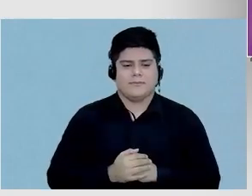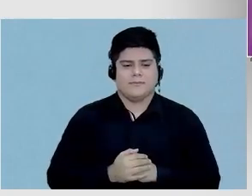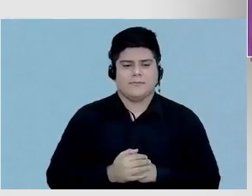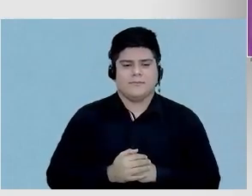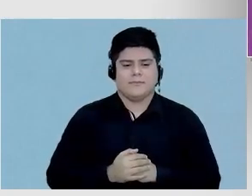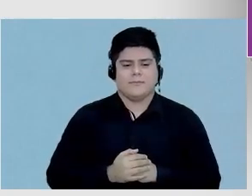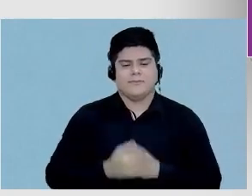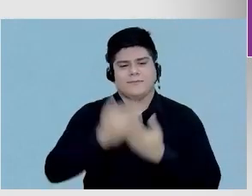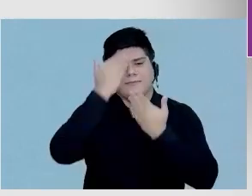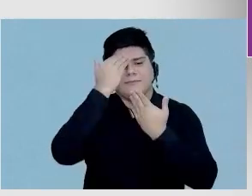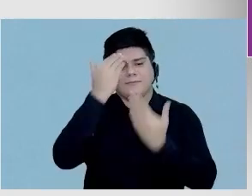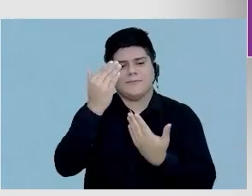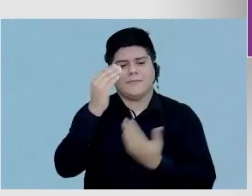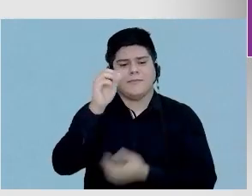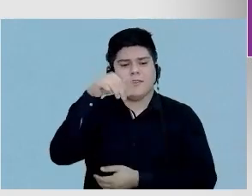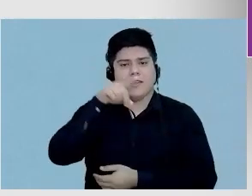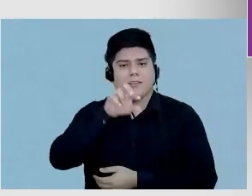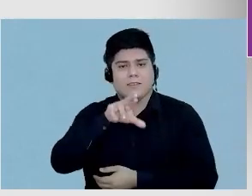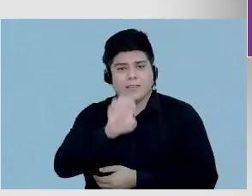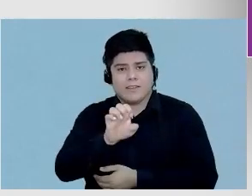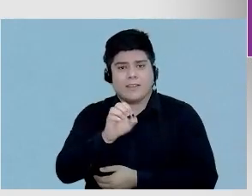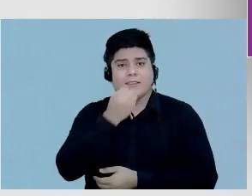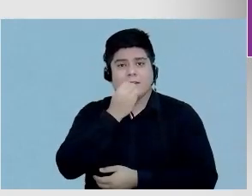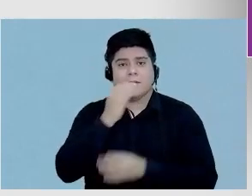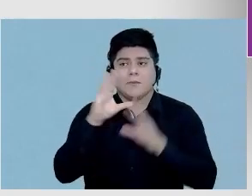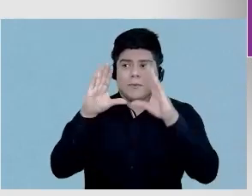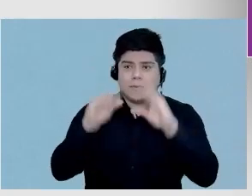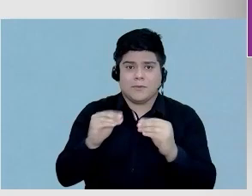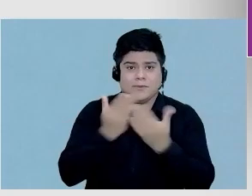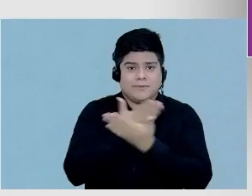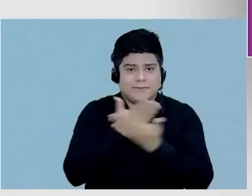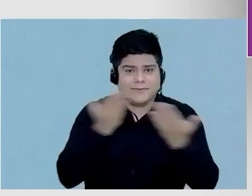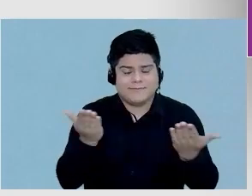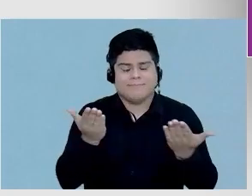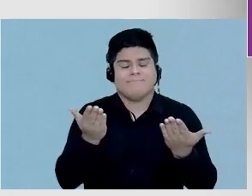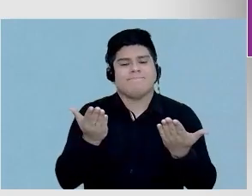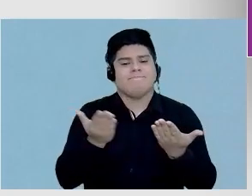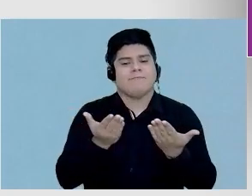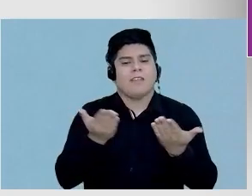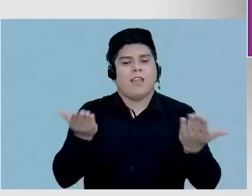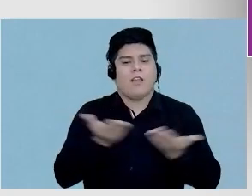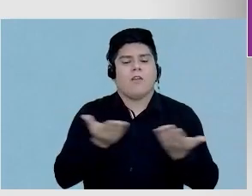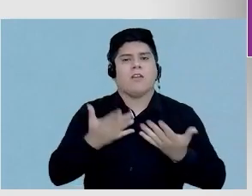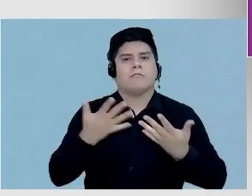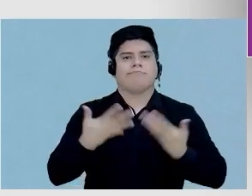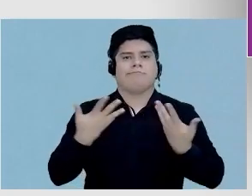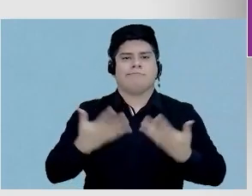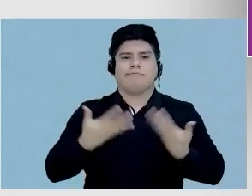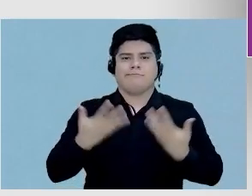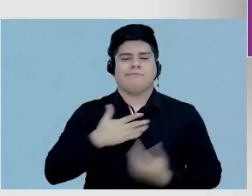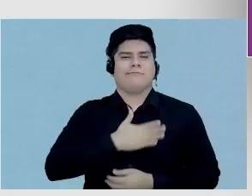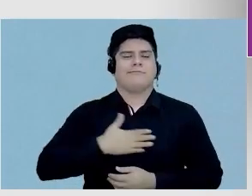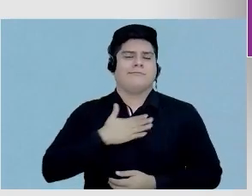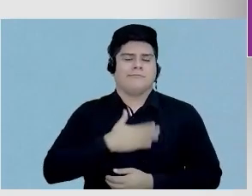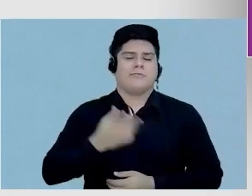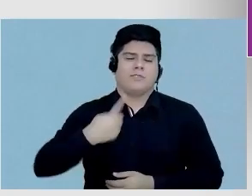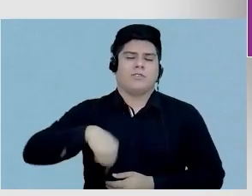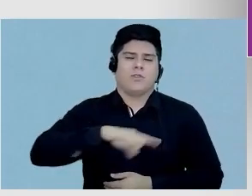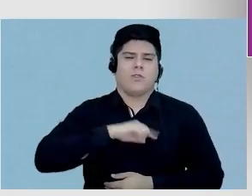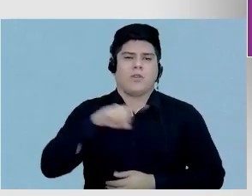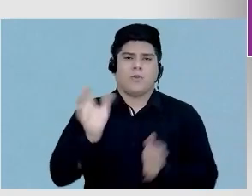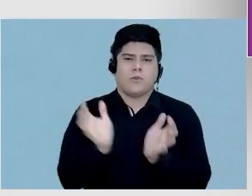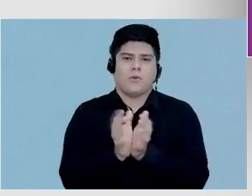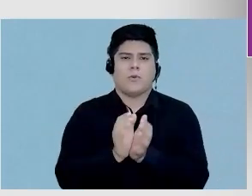Muito obrigado, André. Boa noite, pessoal. Boa noite a todos. Bom, esse é um momento de muita alegria para a gente do Grupo